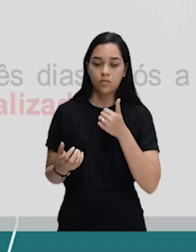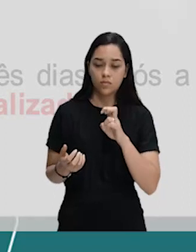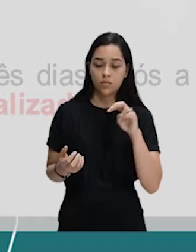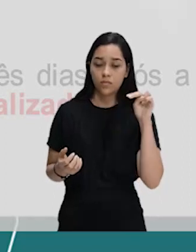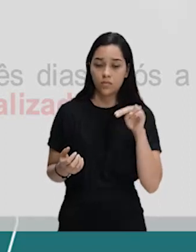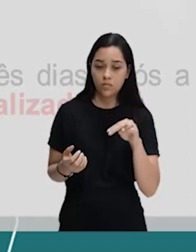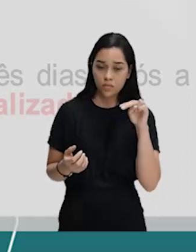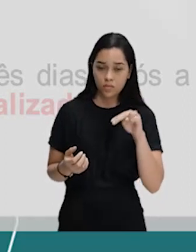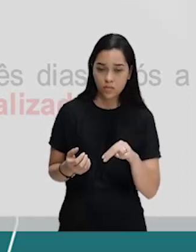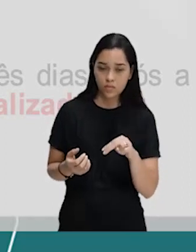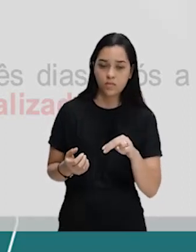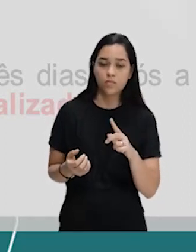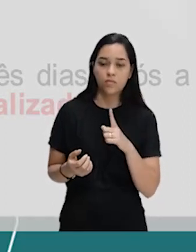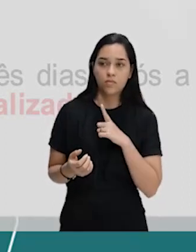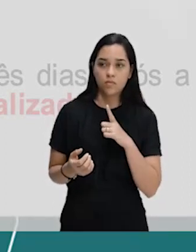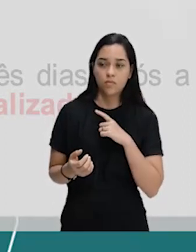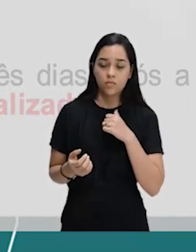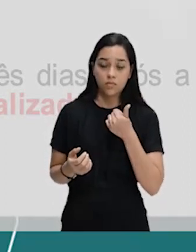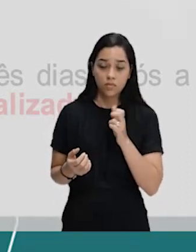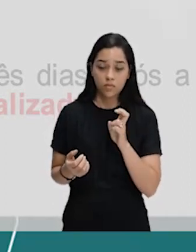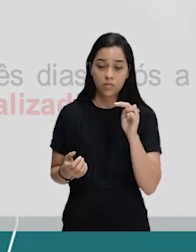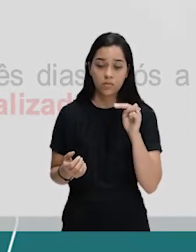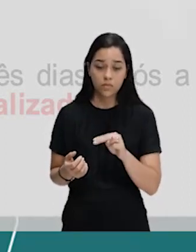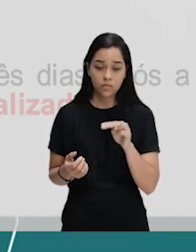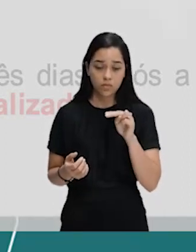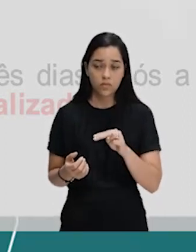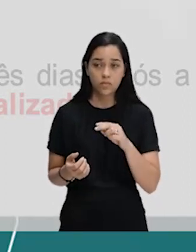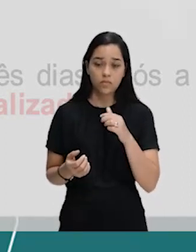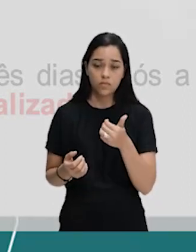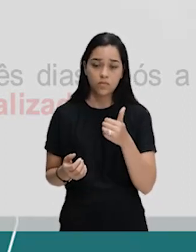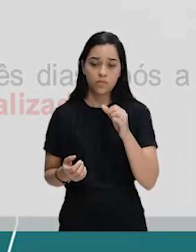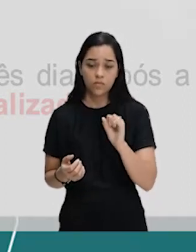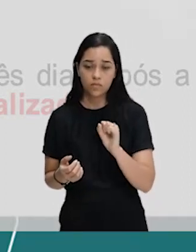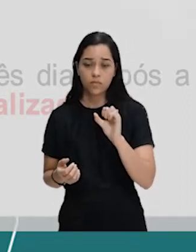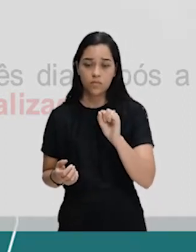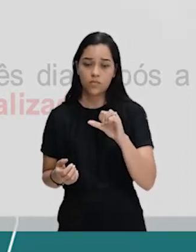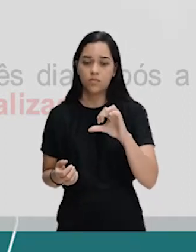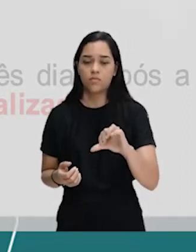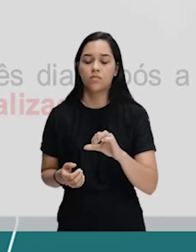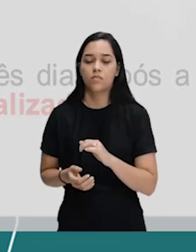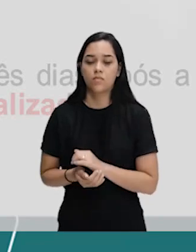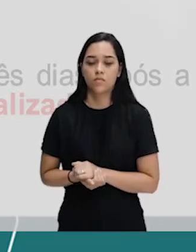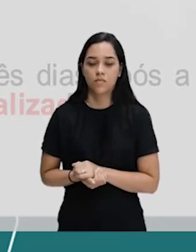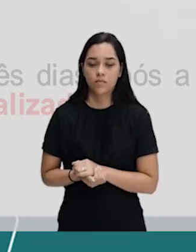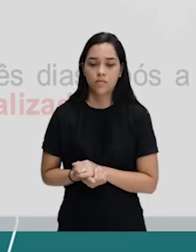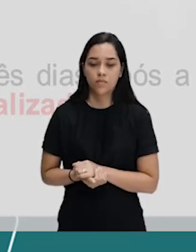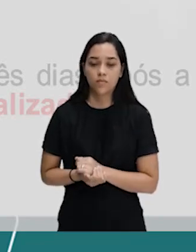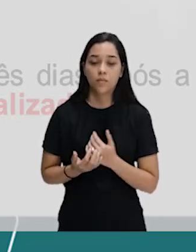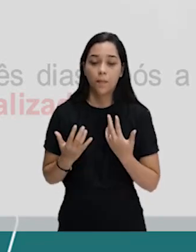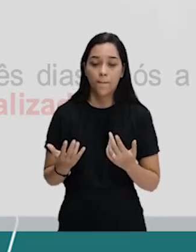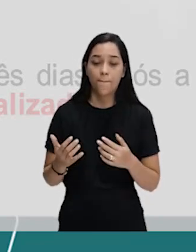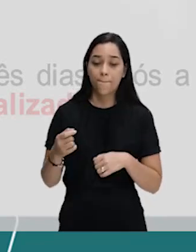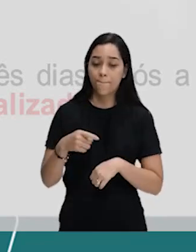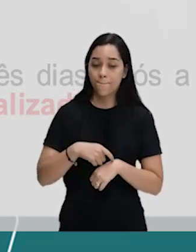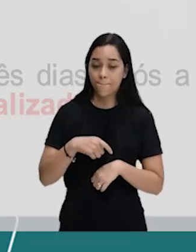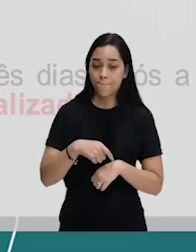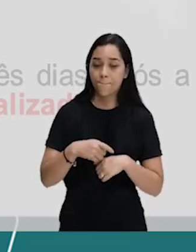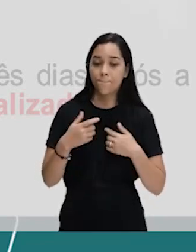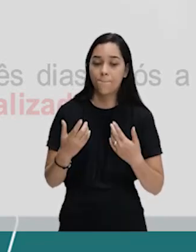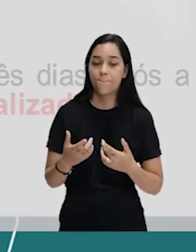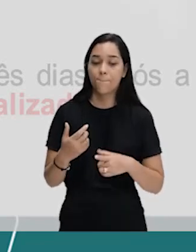novembro a chegada do 15 de novembro de 1889. Esse é o momento